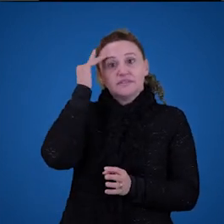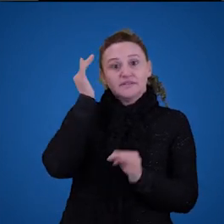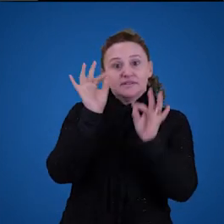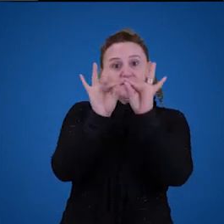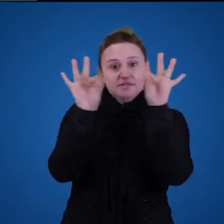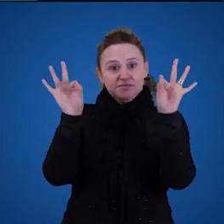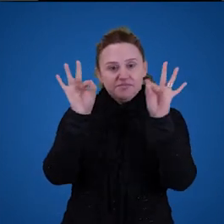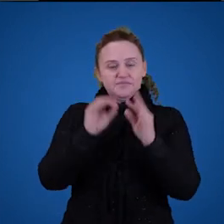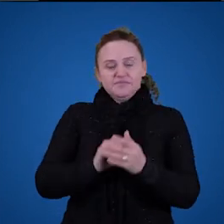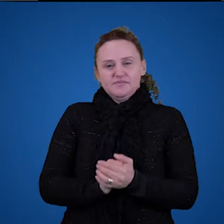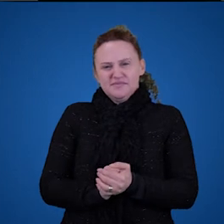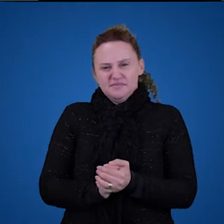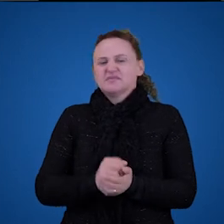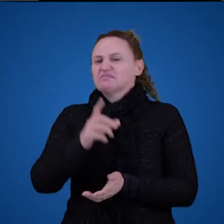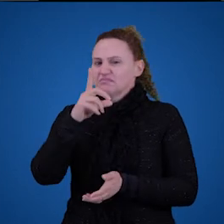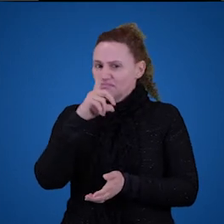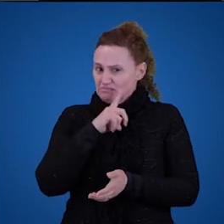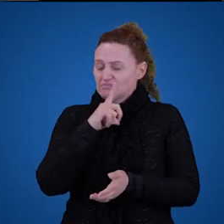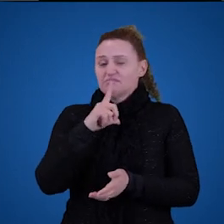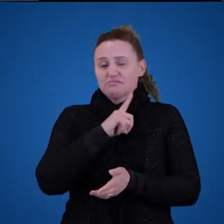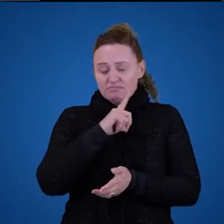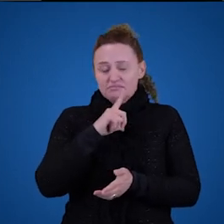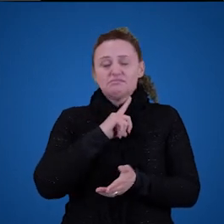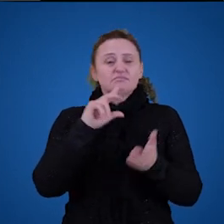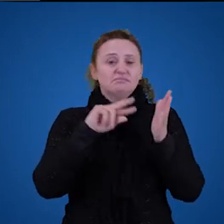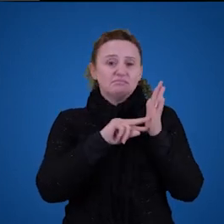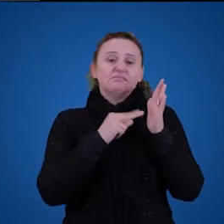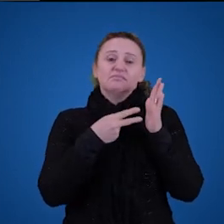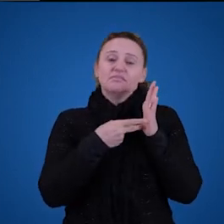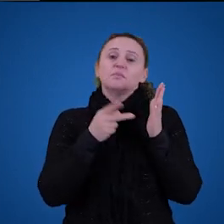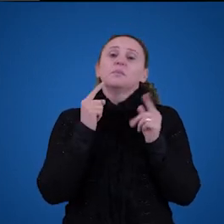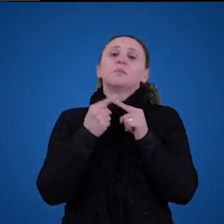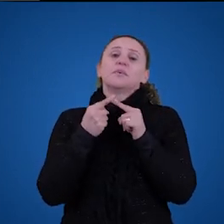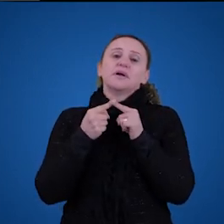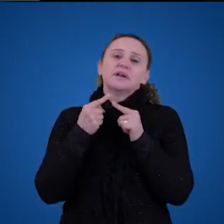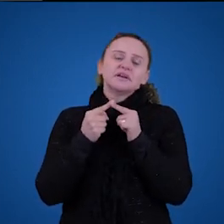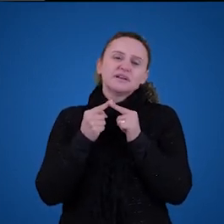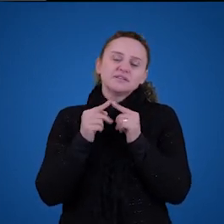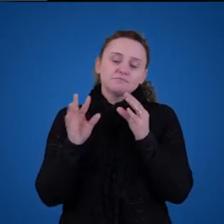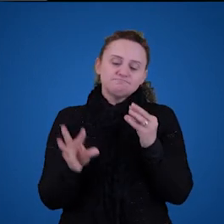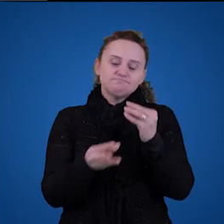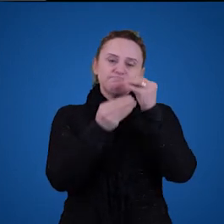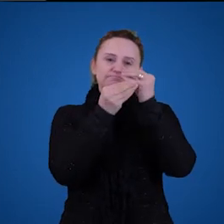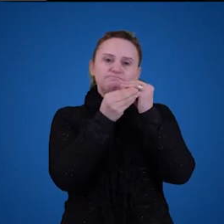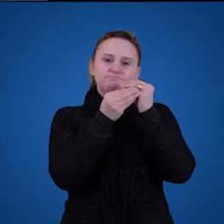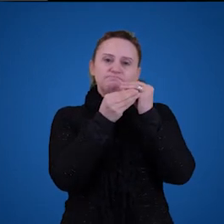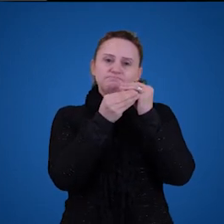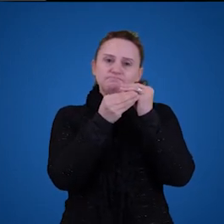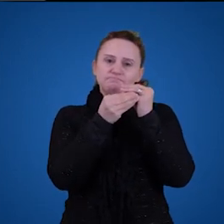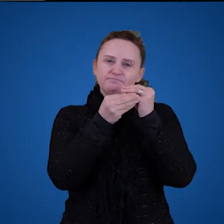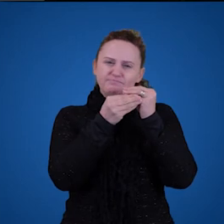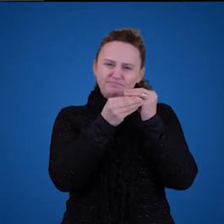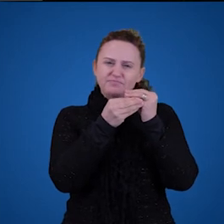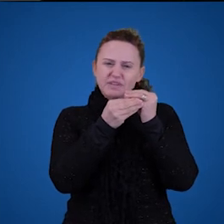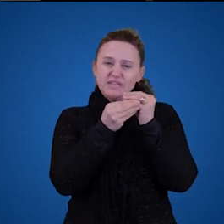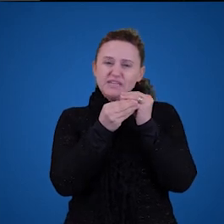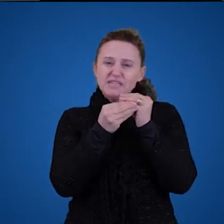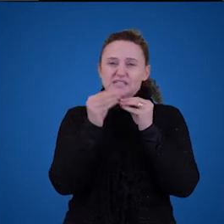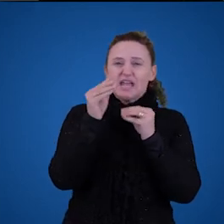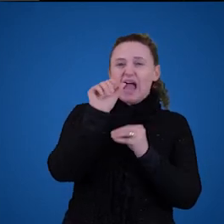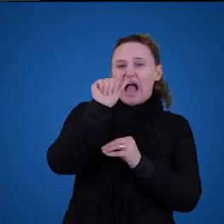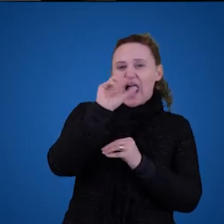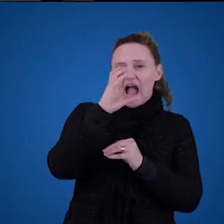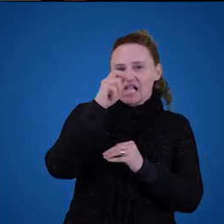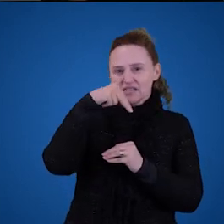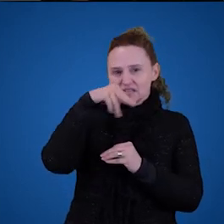frase. Então, tem significado, né? Elas têm significado porque elas estão acopladas, e esse tem aqui, tem assim, circunplexo,